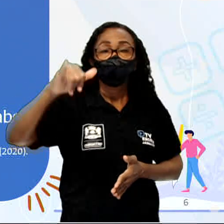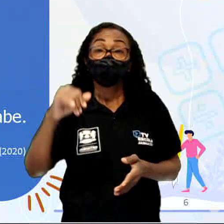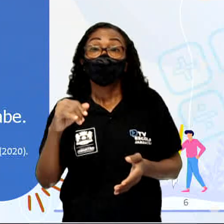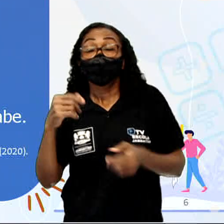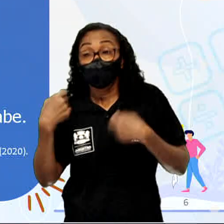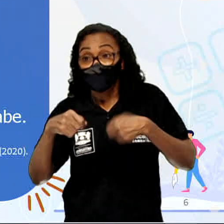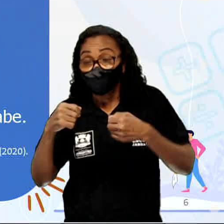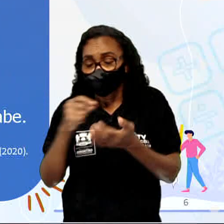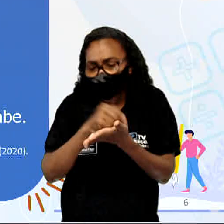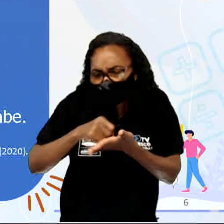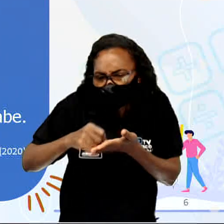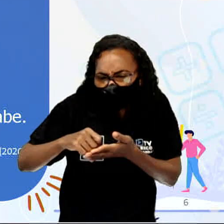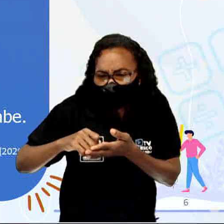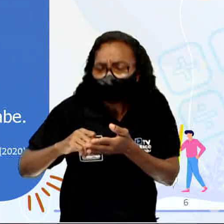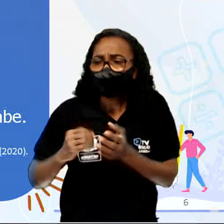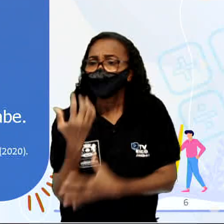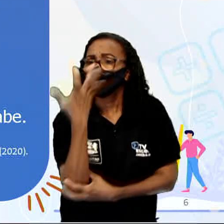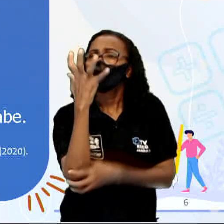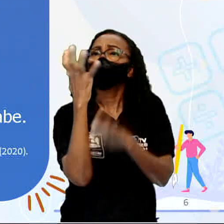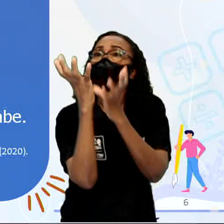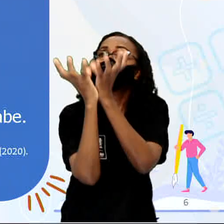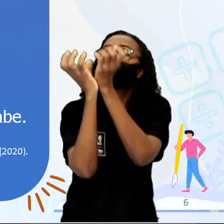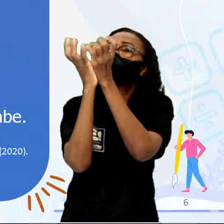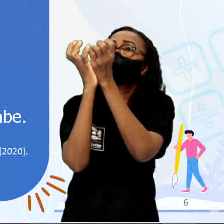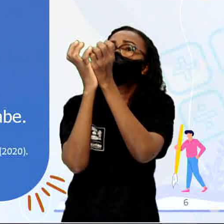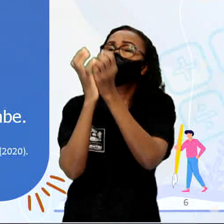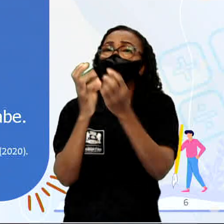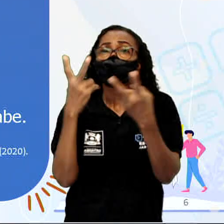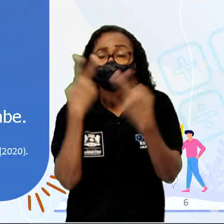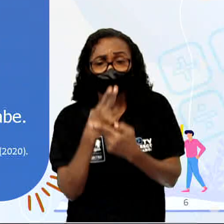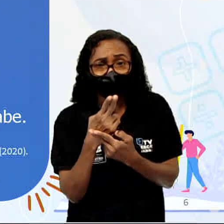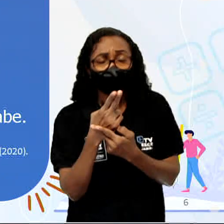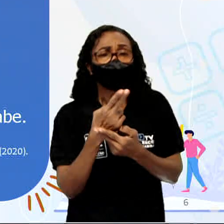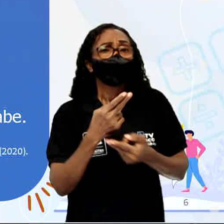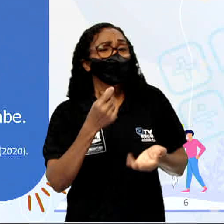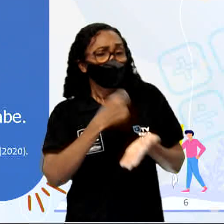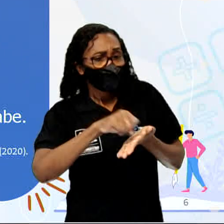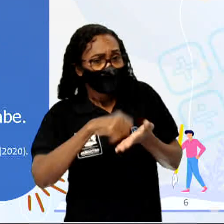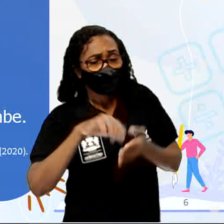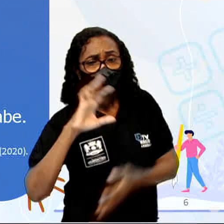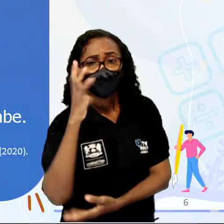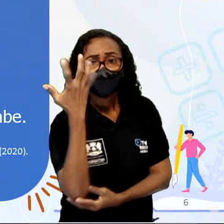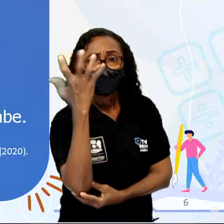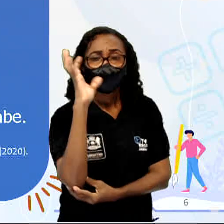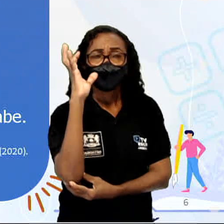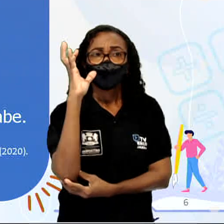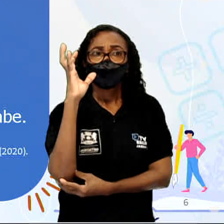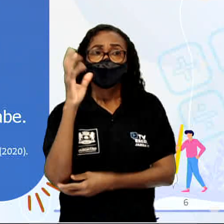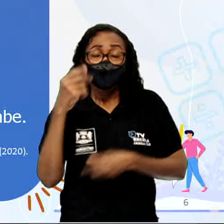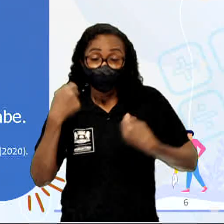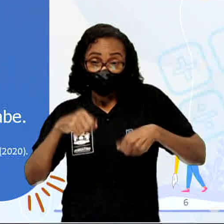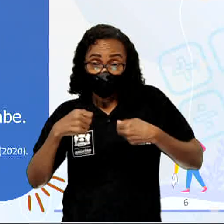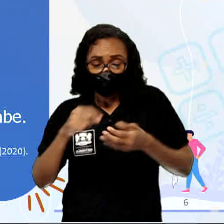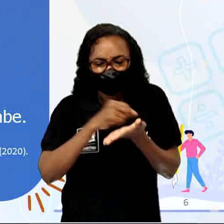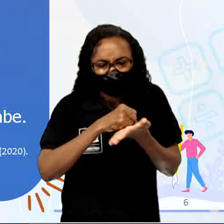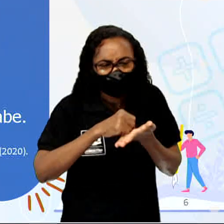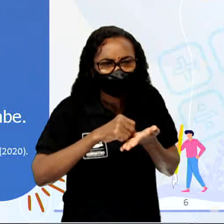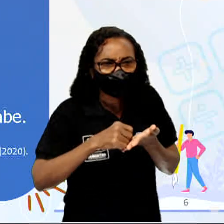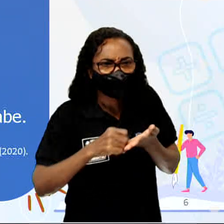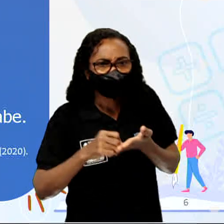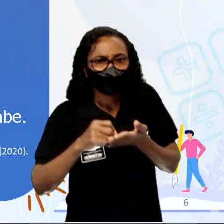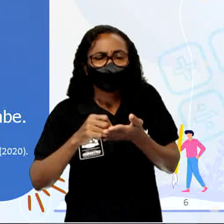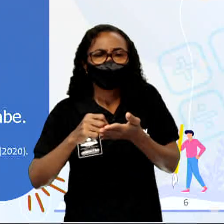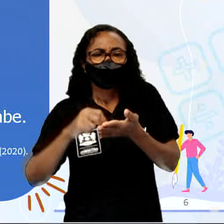mesmo modo que se escreve a árvore. É preciso escrever a queda do mesmo